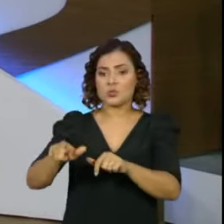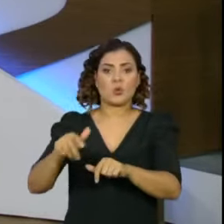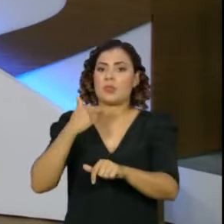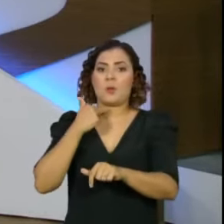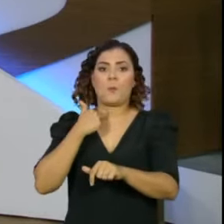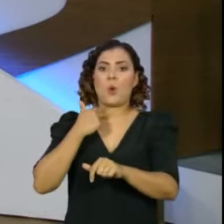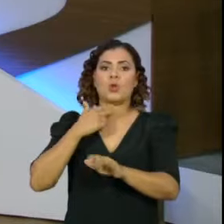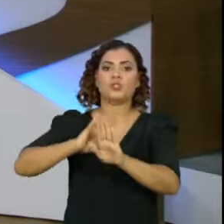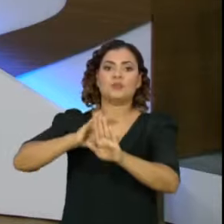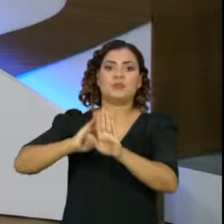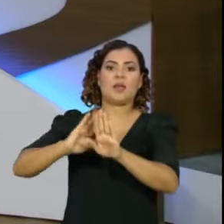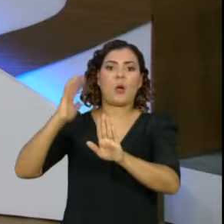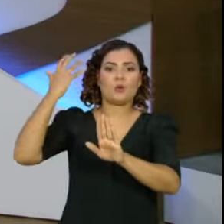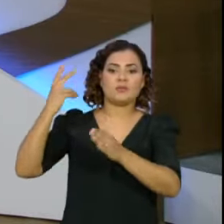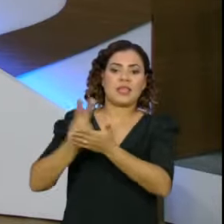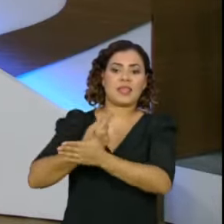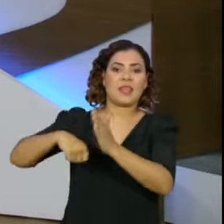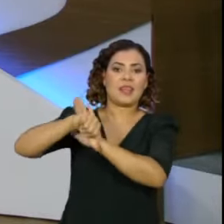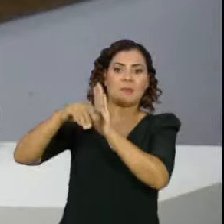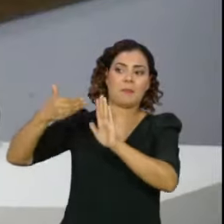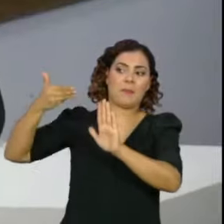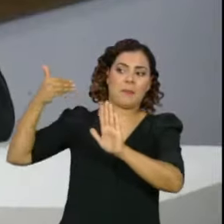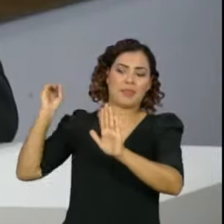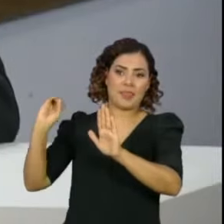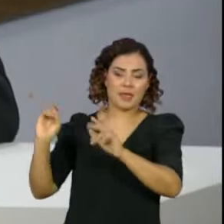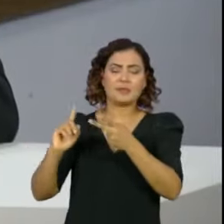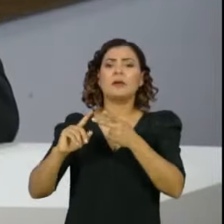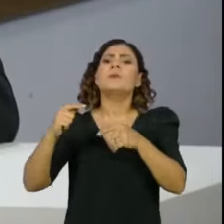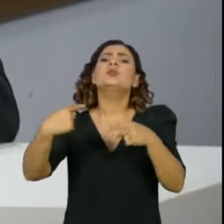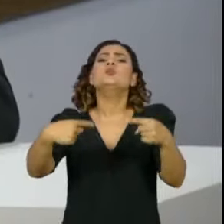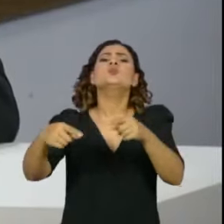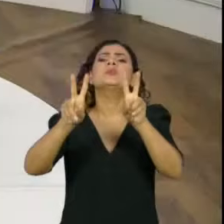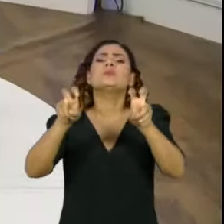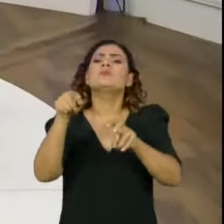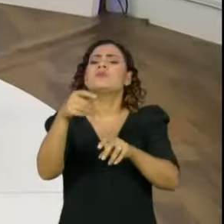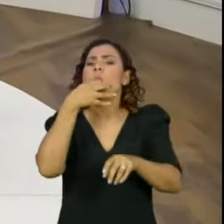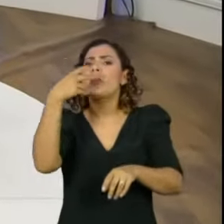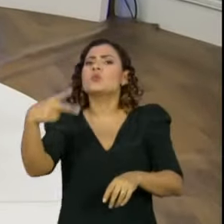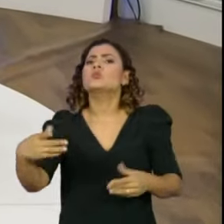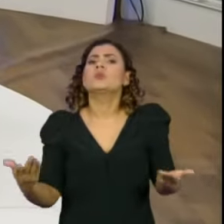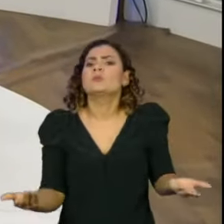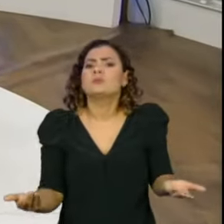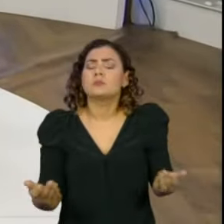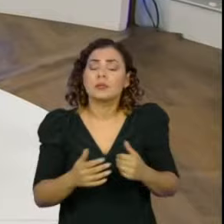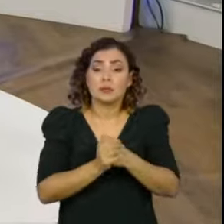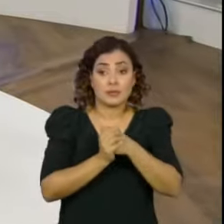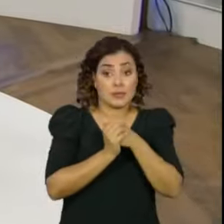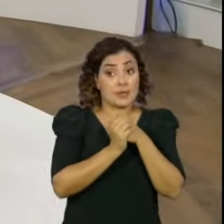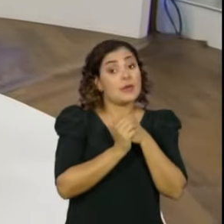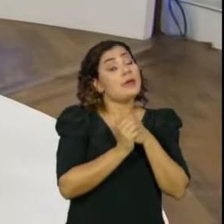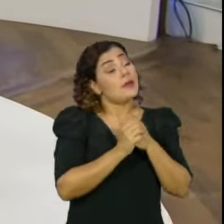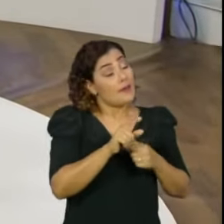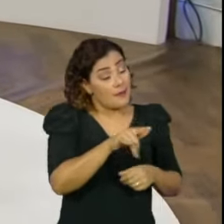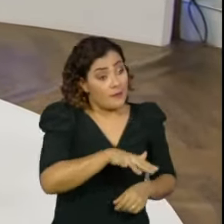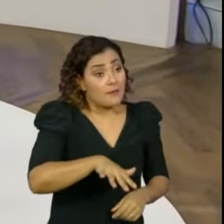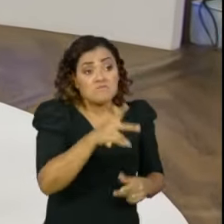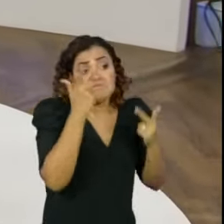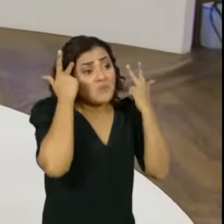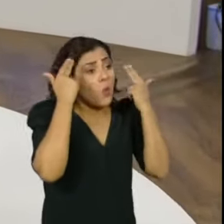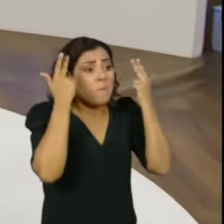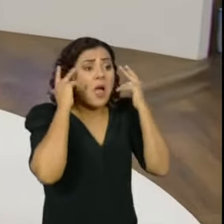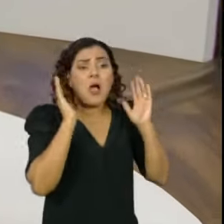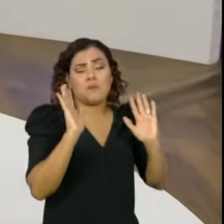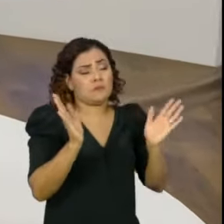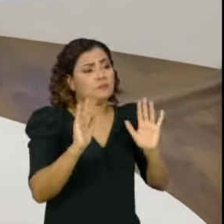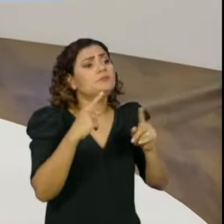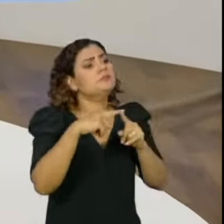relacionadas à Caixa 2. Como é o senhor vê essas discussões? Bom, vejo com um aspecto de normalidade, é